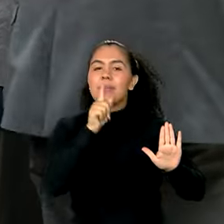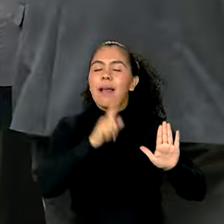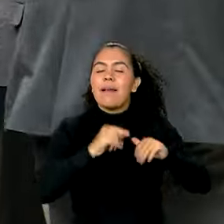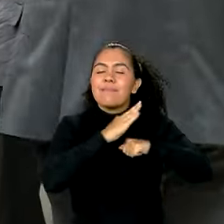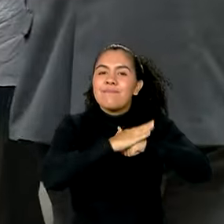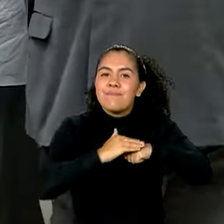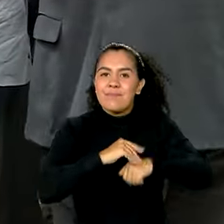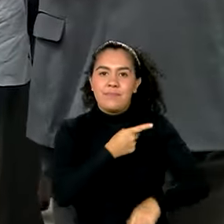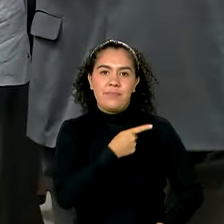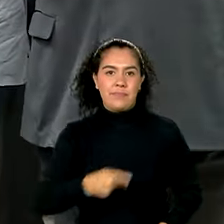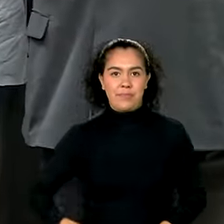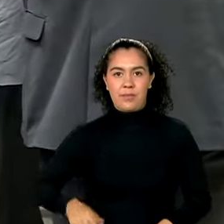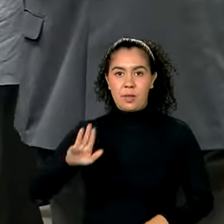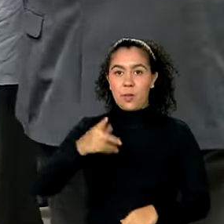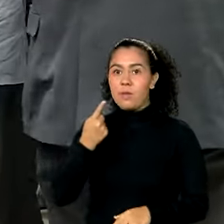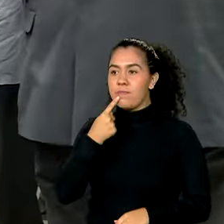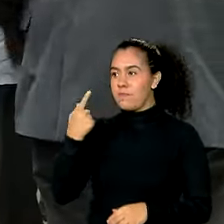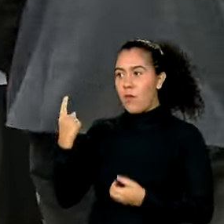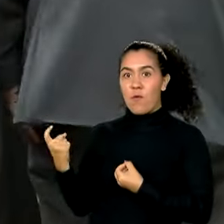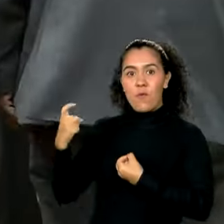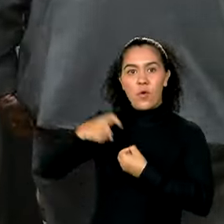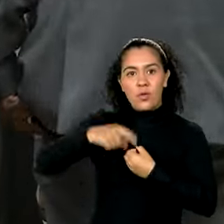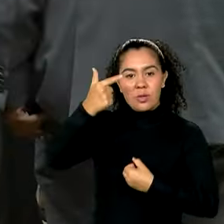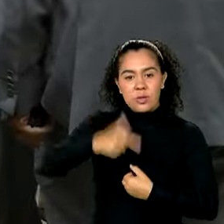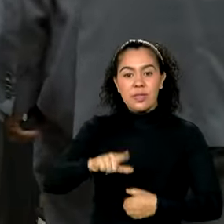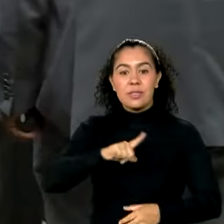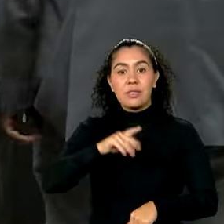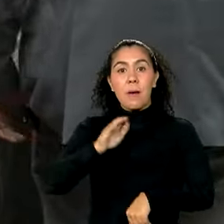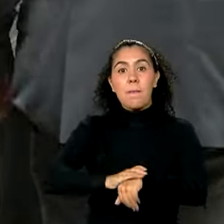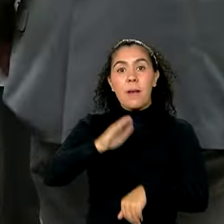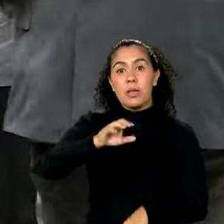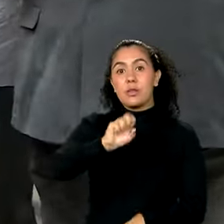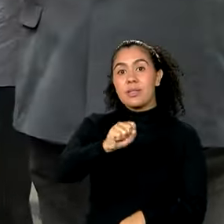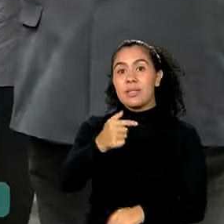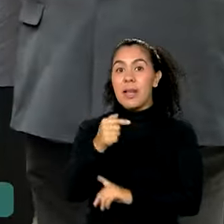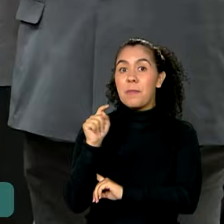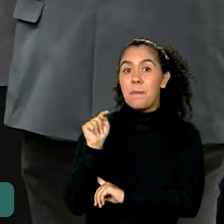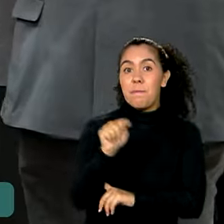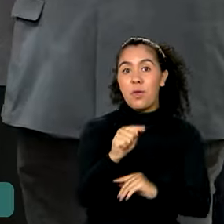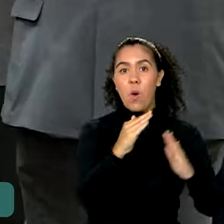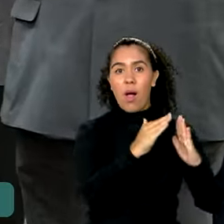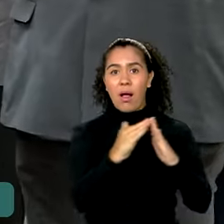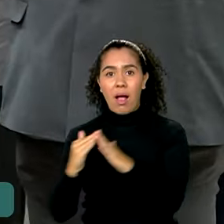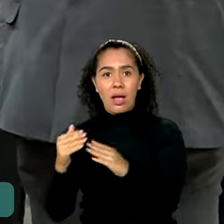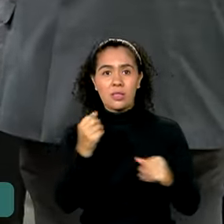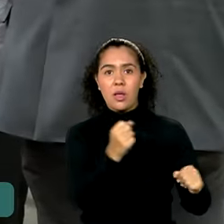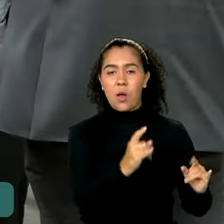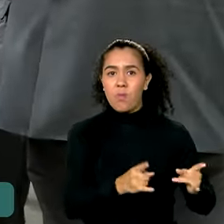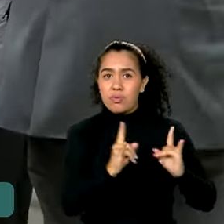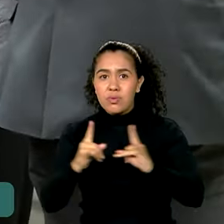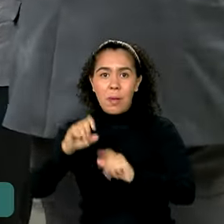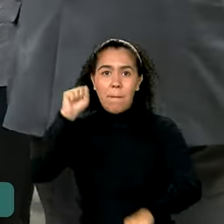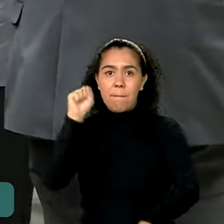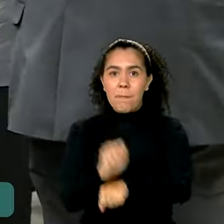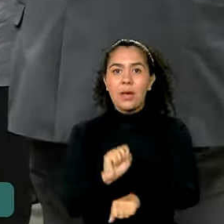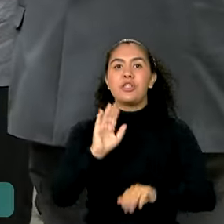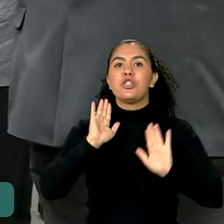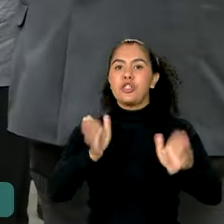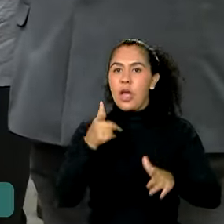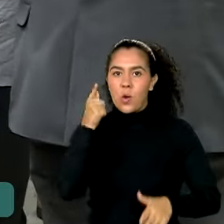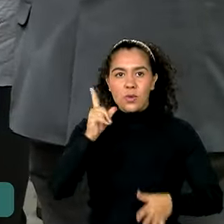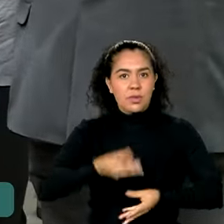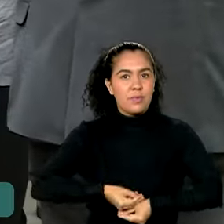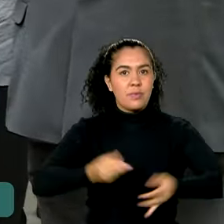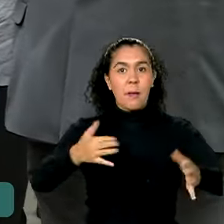Lula retomado quando nós chegamos no ministério havia mais de 87 mil unidades paralisadas já entregamos mais de 25 mil